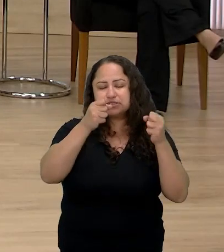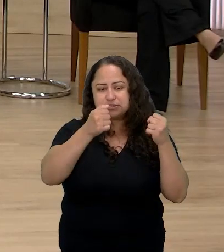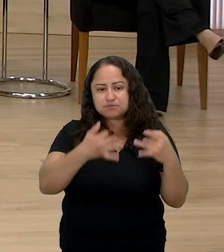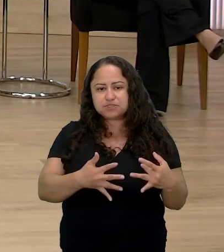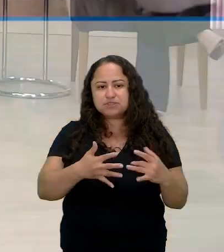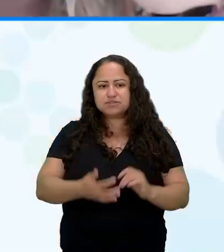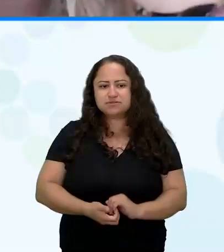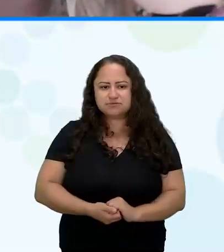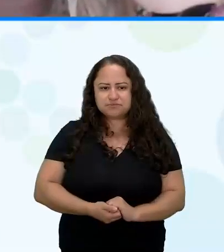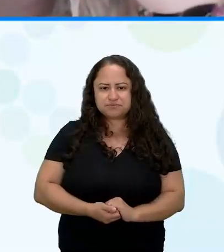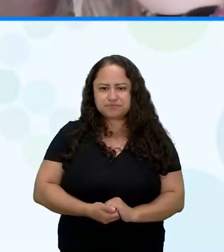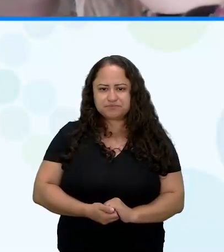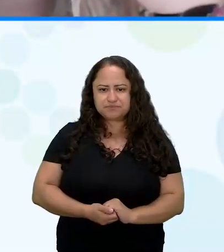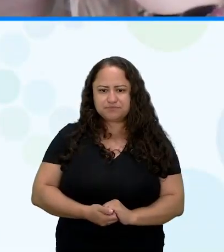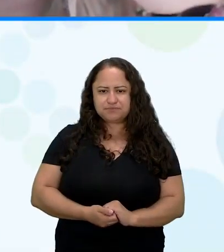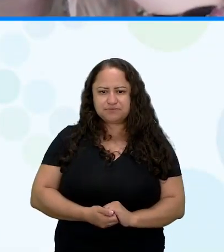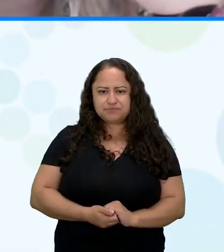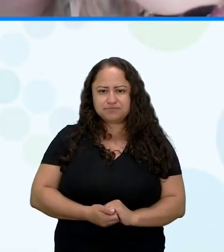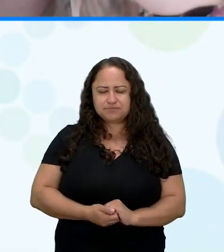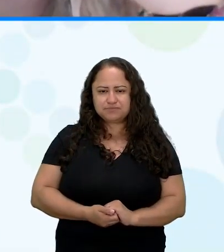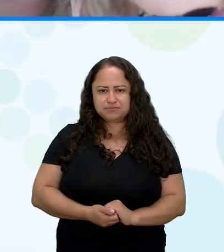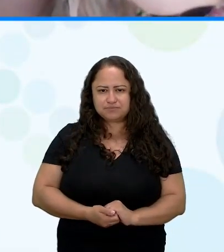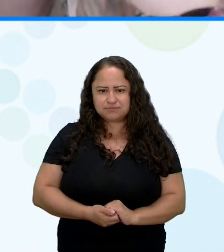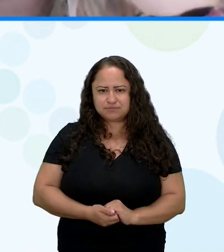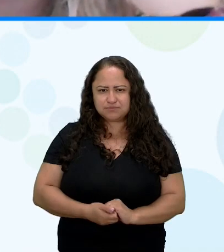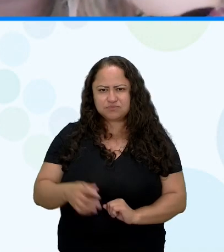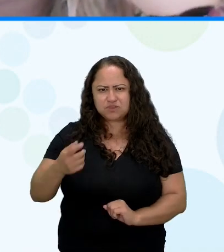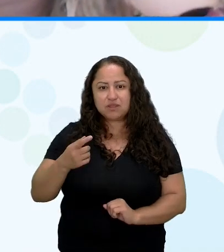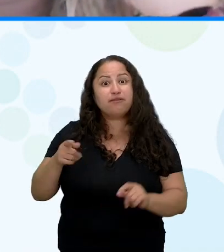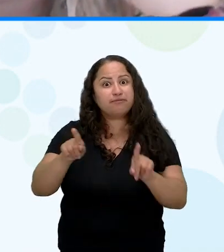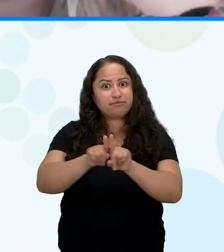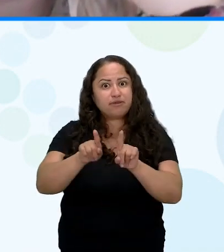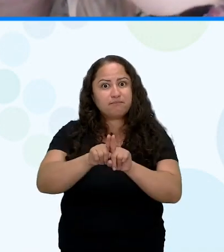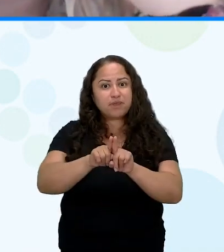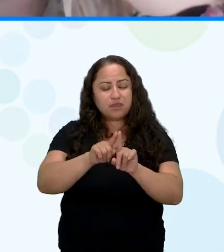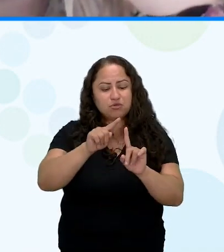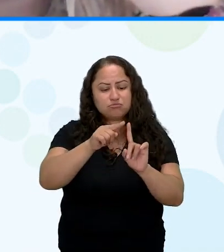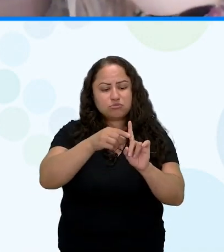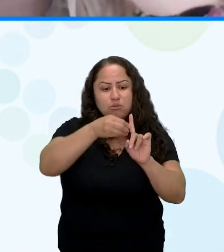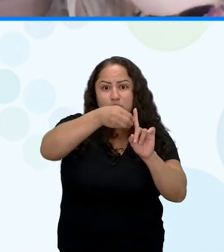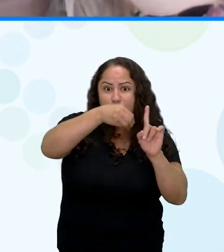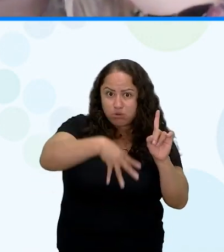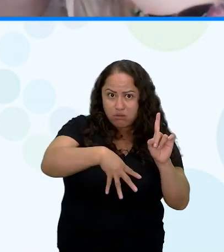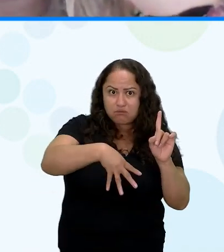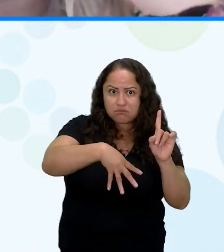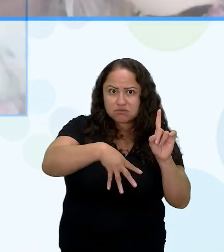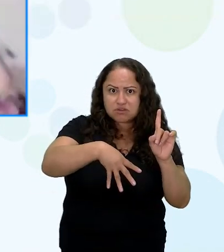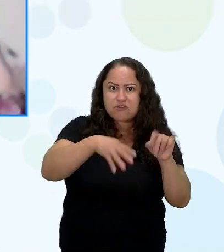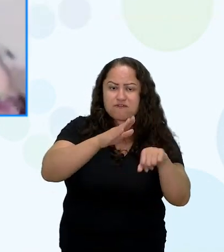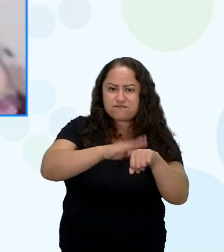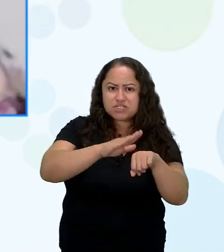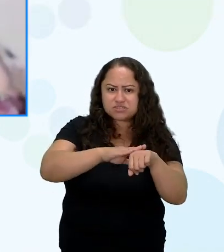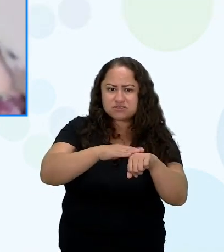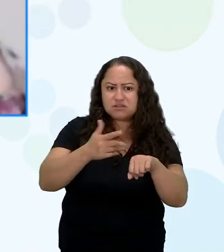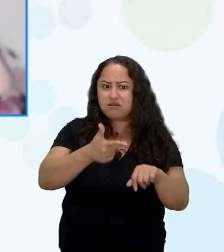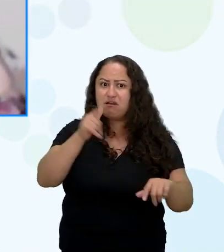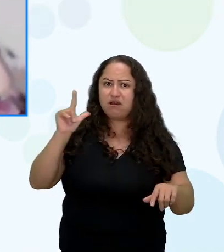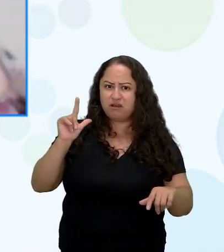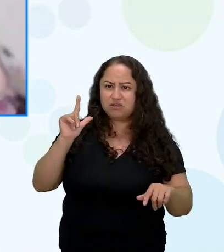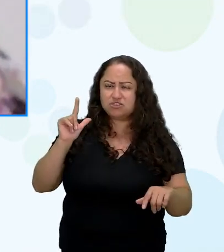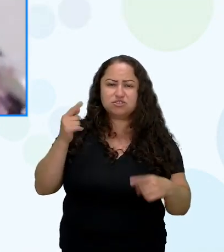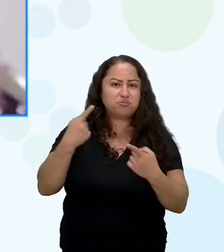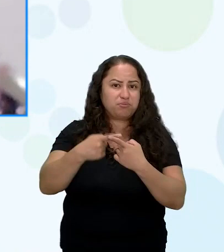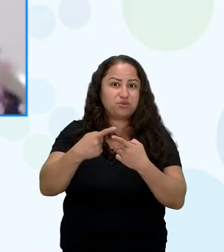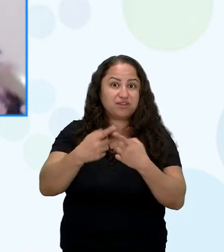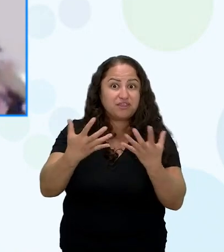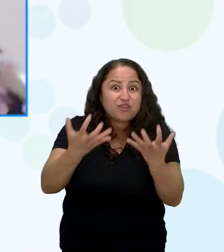é além dos abortos né que elas faziam o filho não sofrer a